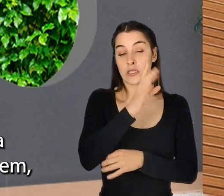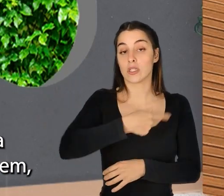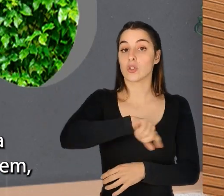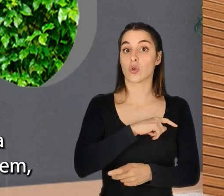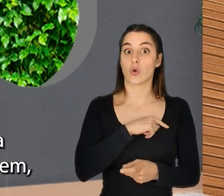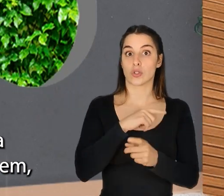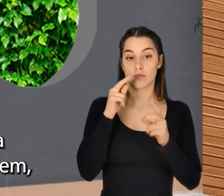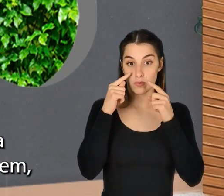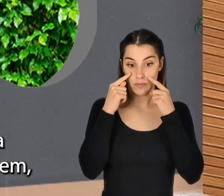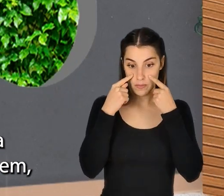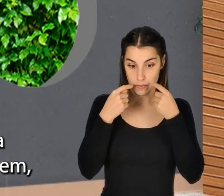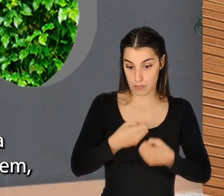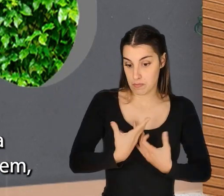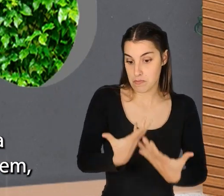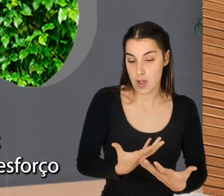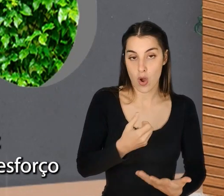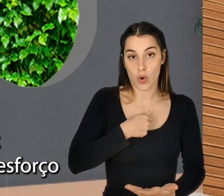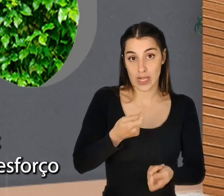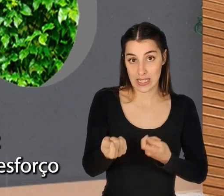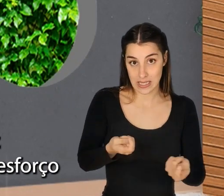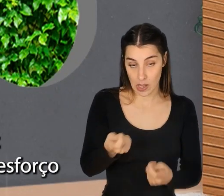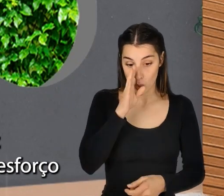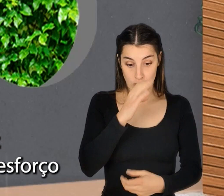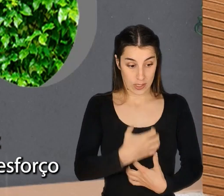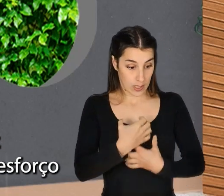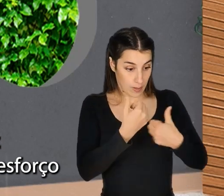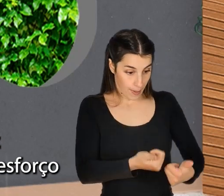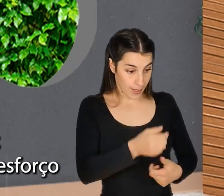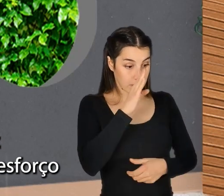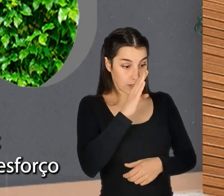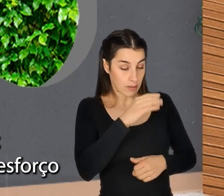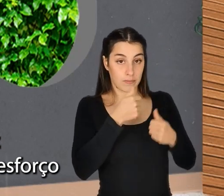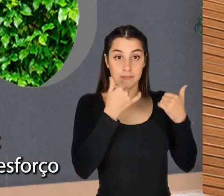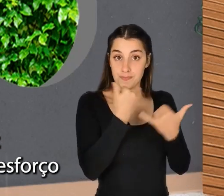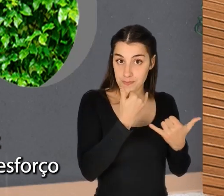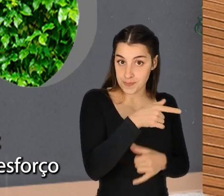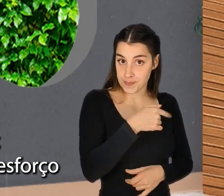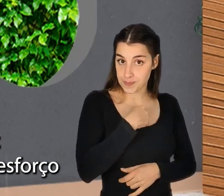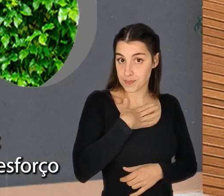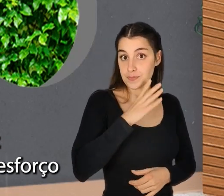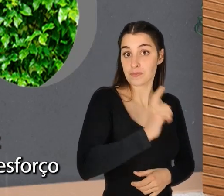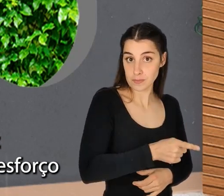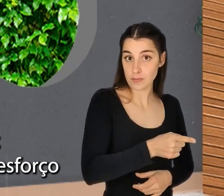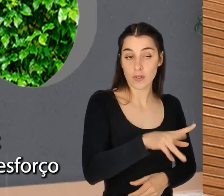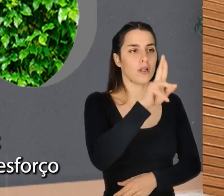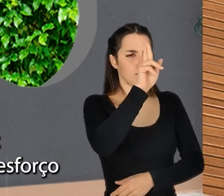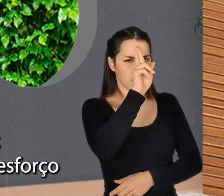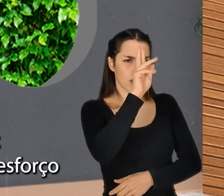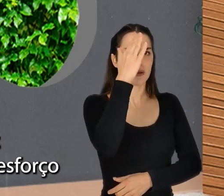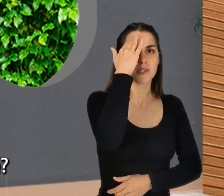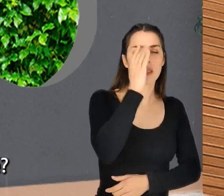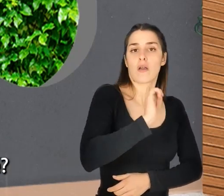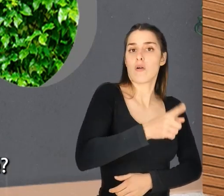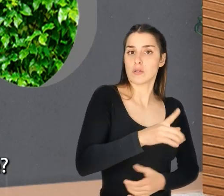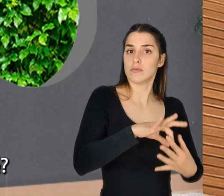isto para as organizações, se alguém se sente bem, se alguém está feliz, mais uma vez, a sua capacidade, o seu empenho, o seu